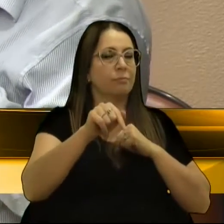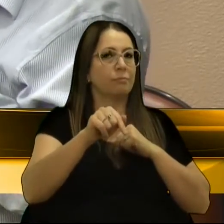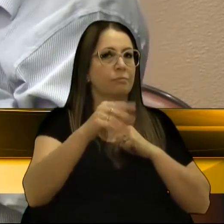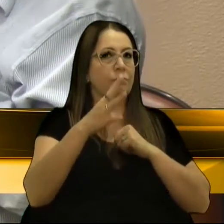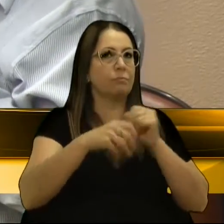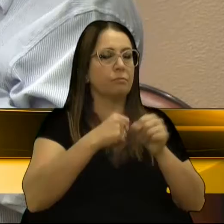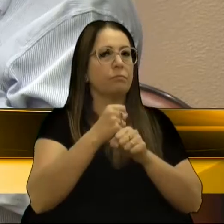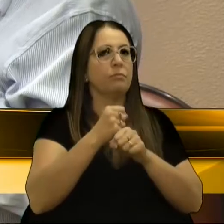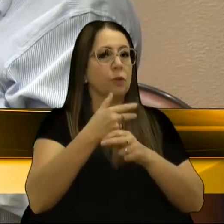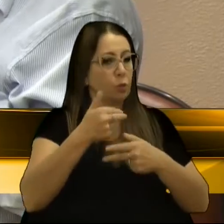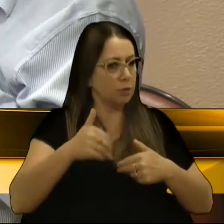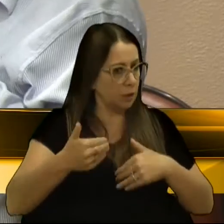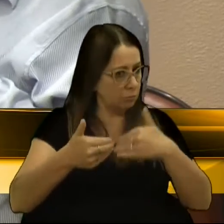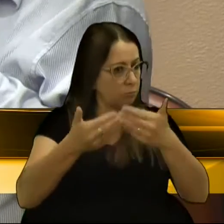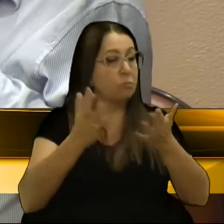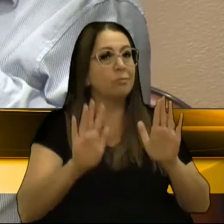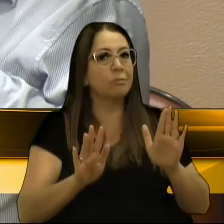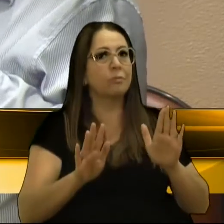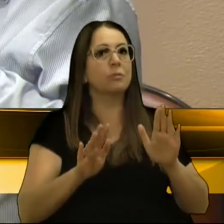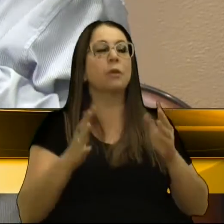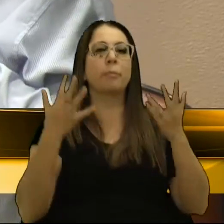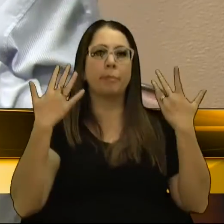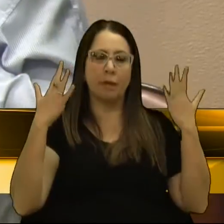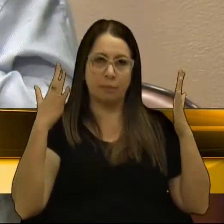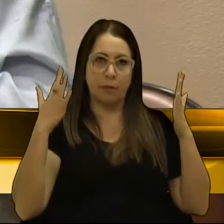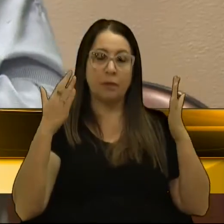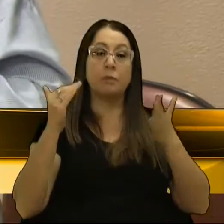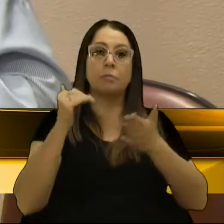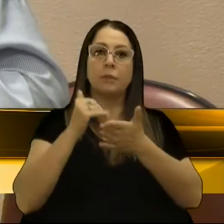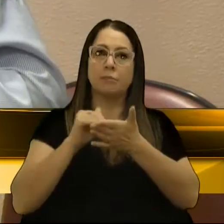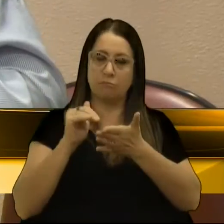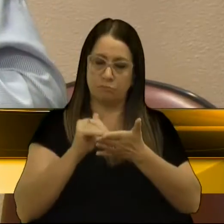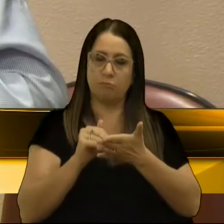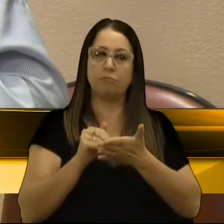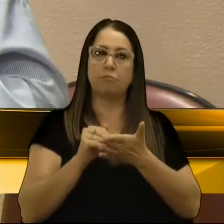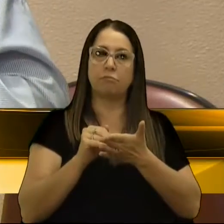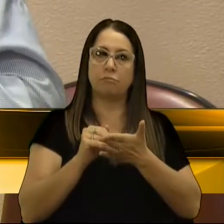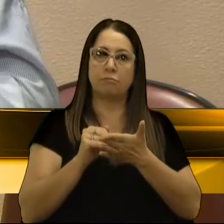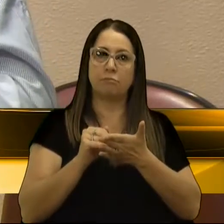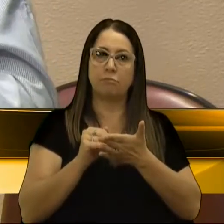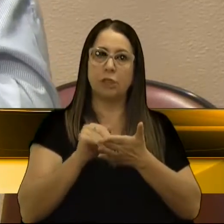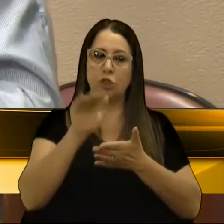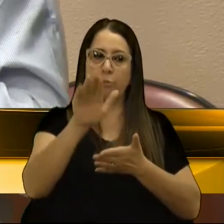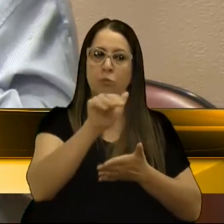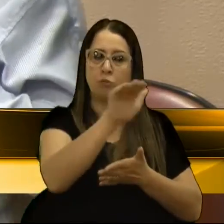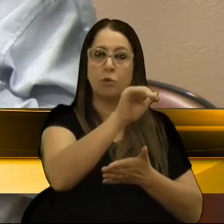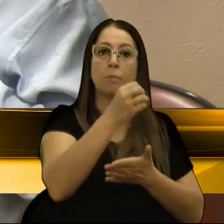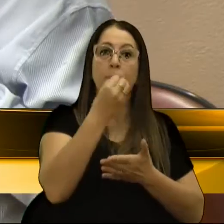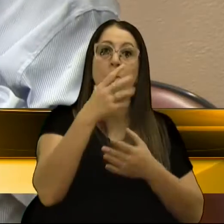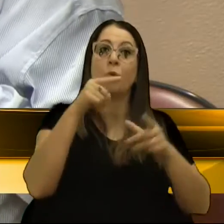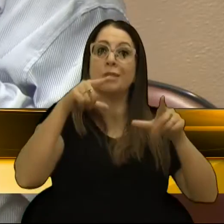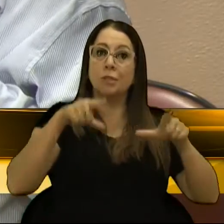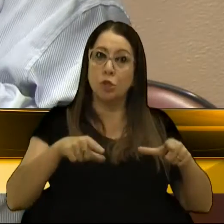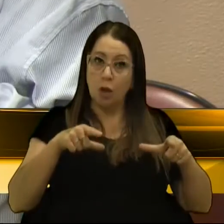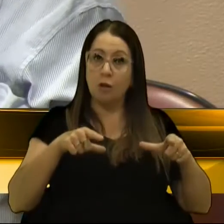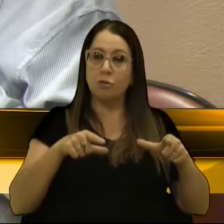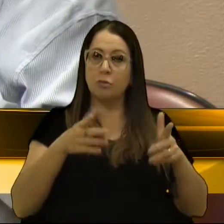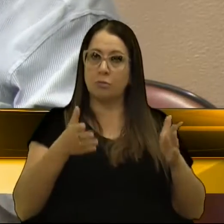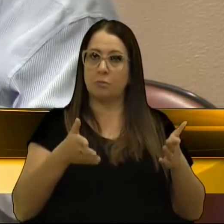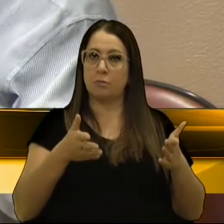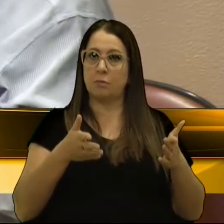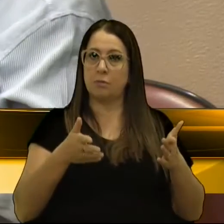quatro anos, as coisas têm que andar. Então, parabéns pelos secretários nomeados, desejar boa sorte. Agora,